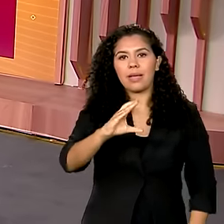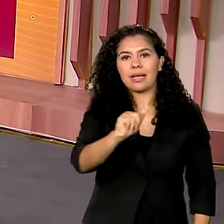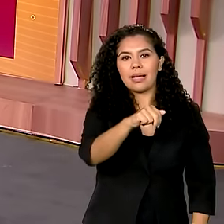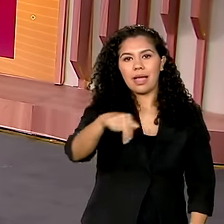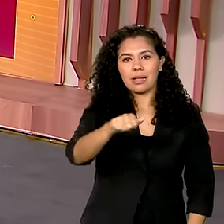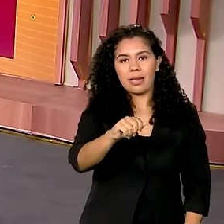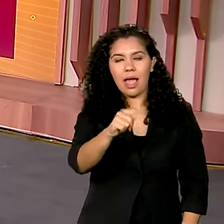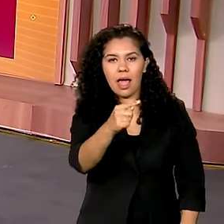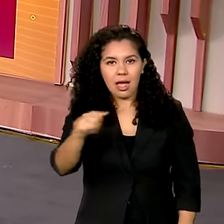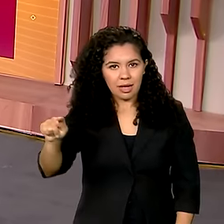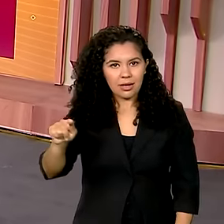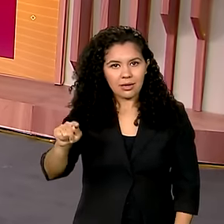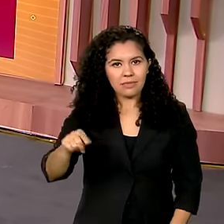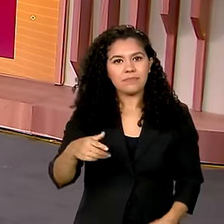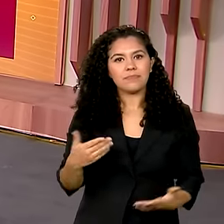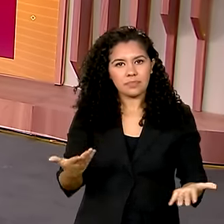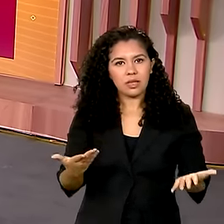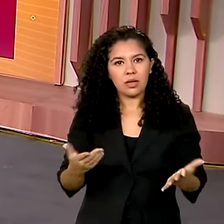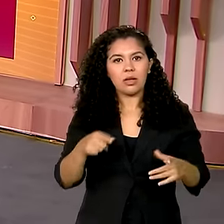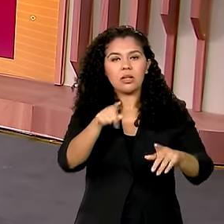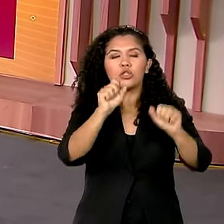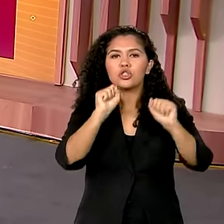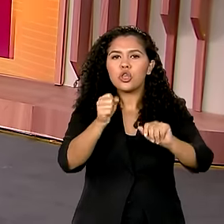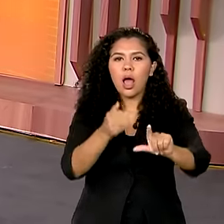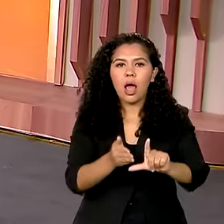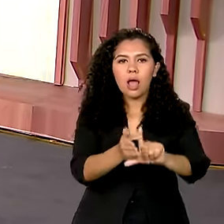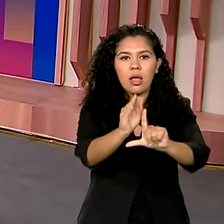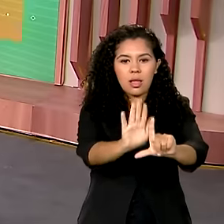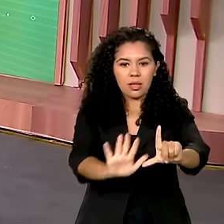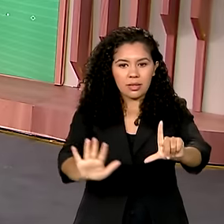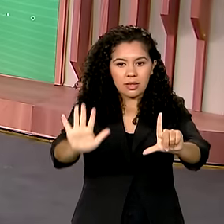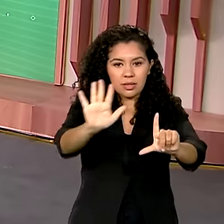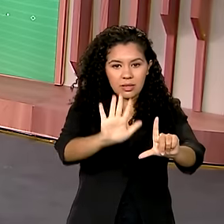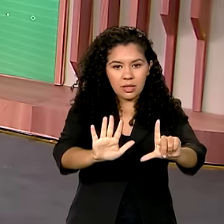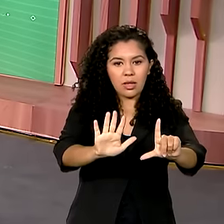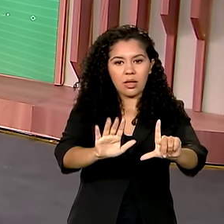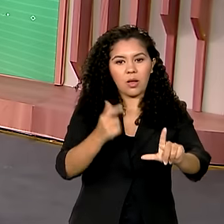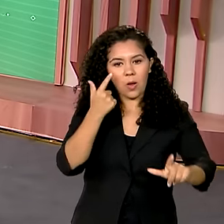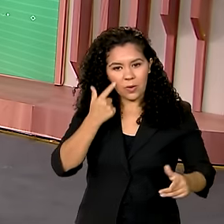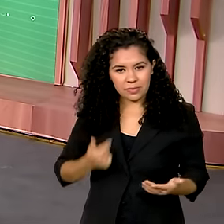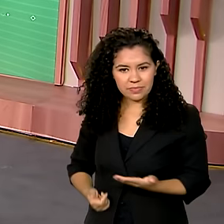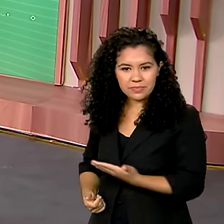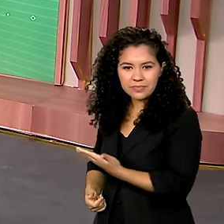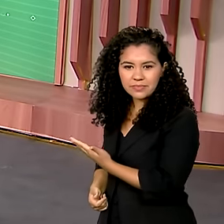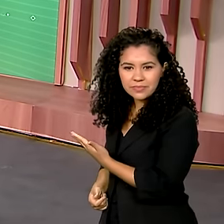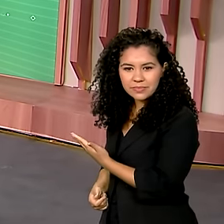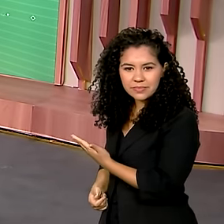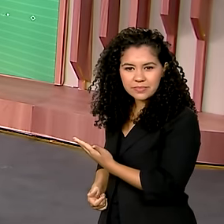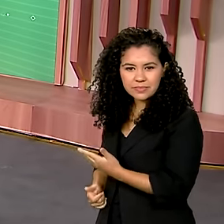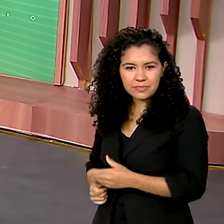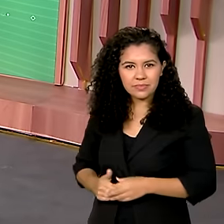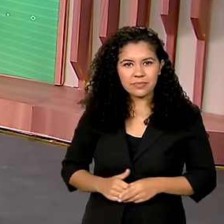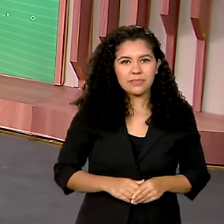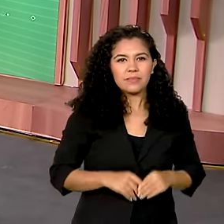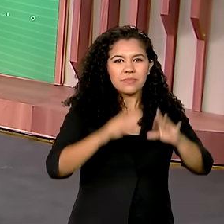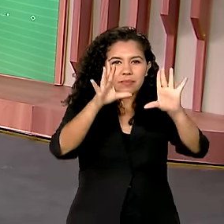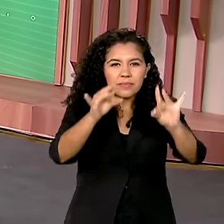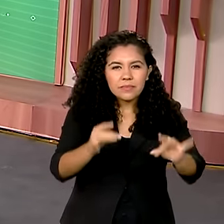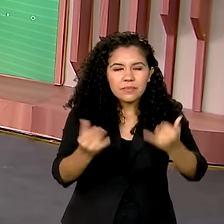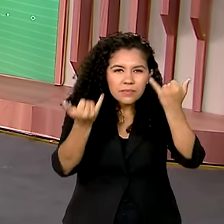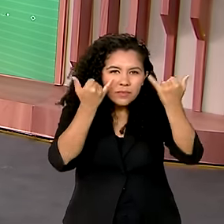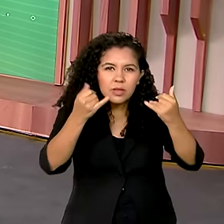Carajás. Você sabe que basta acessar gov.br barra comunica.br para saber mais sobre o seu